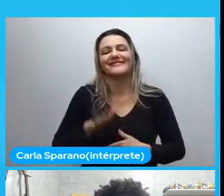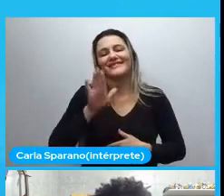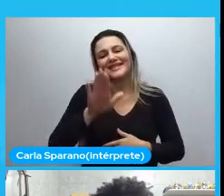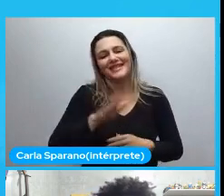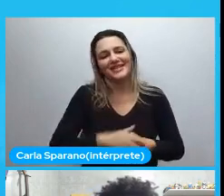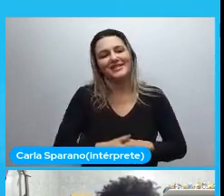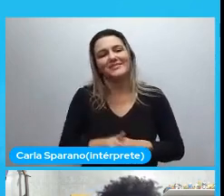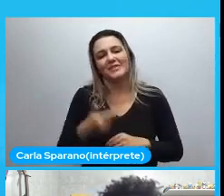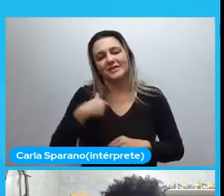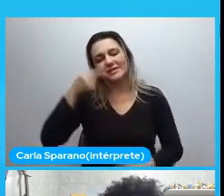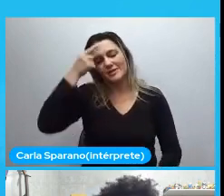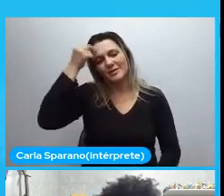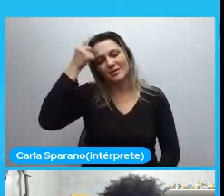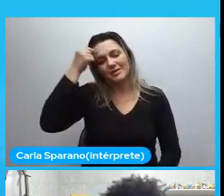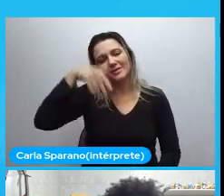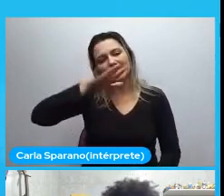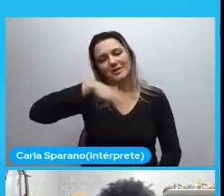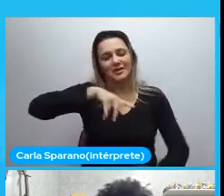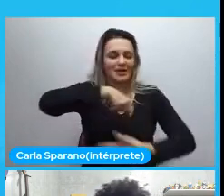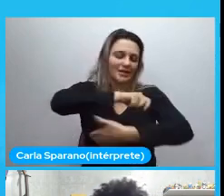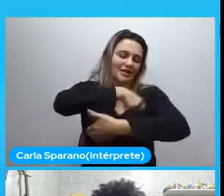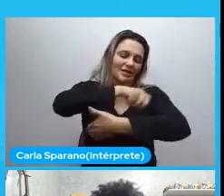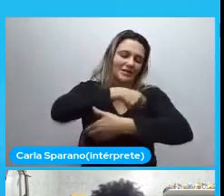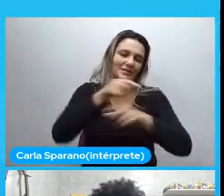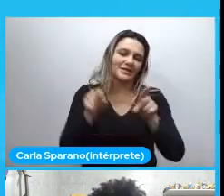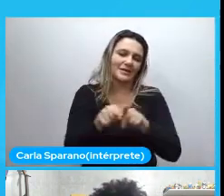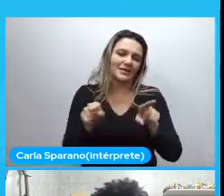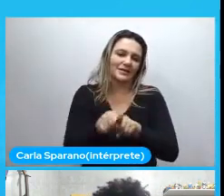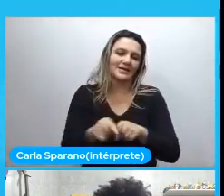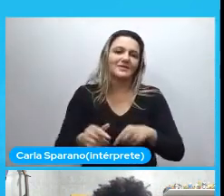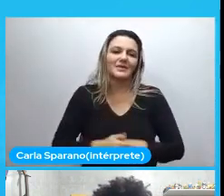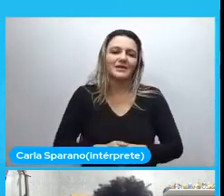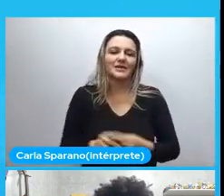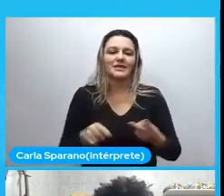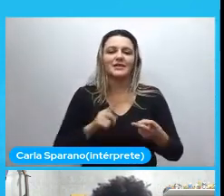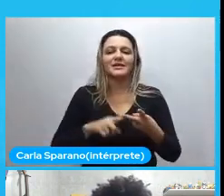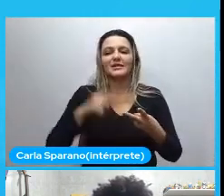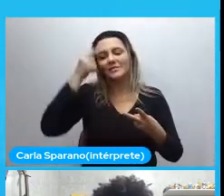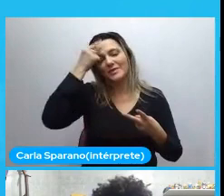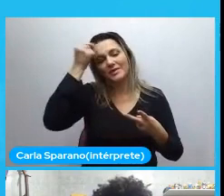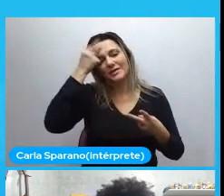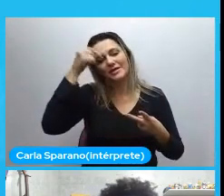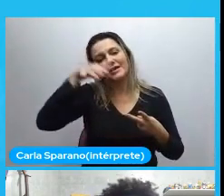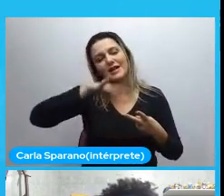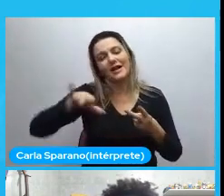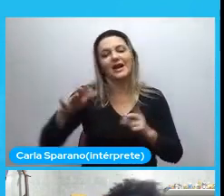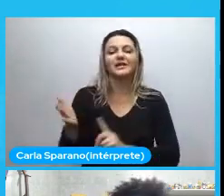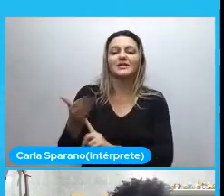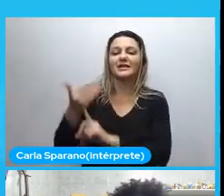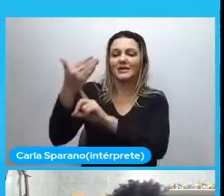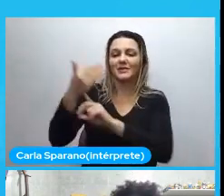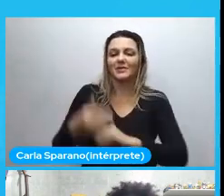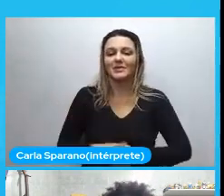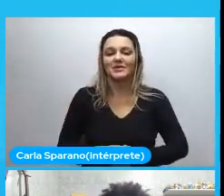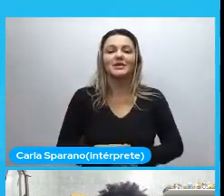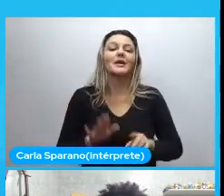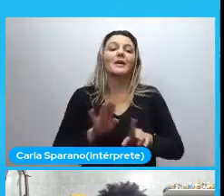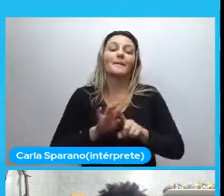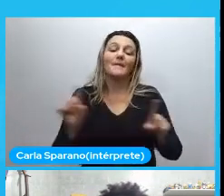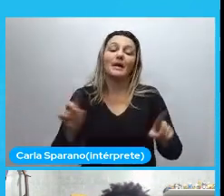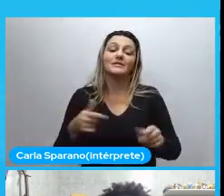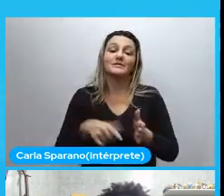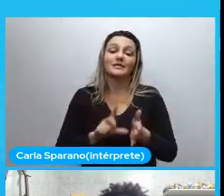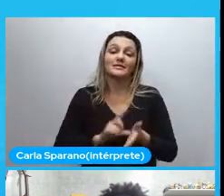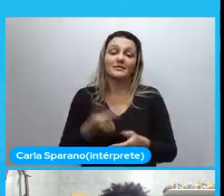Eu sou graduada em gastronomia também. E sou graduada na área de tecnologia. Mas antes de eu chegar. Nessa